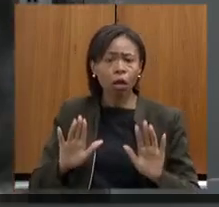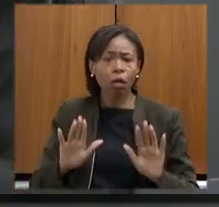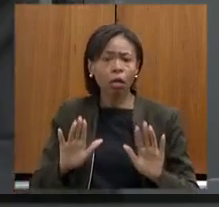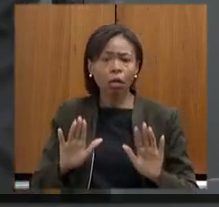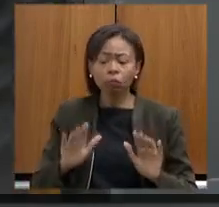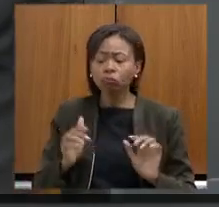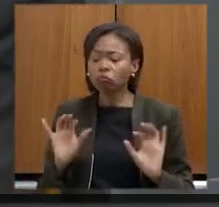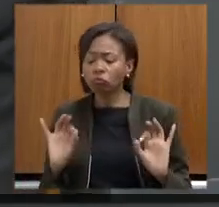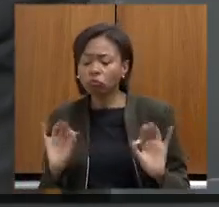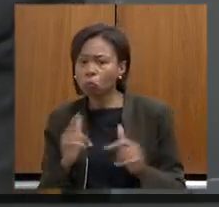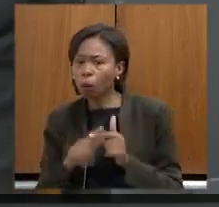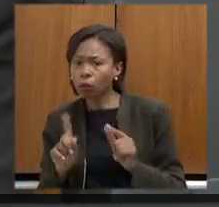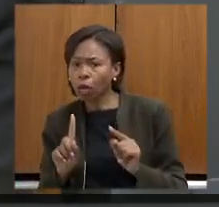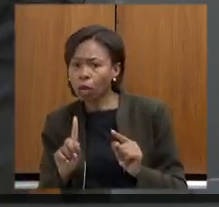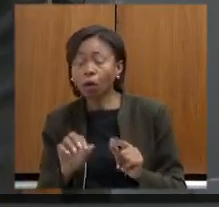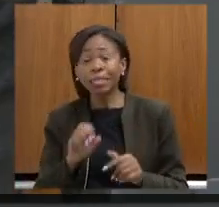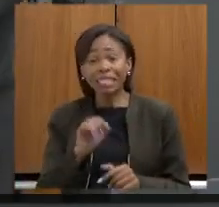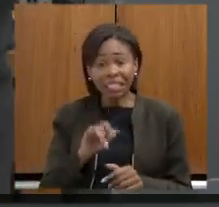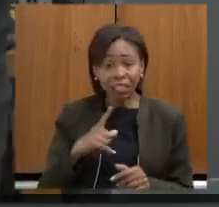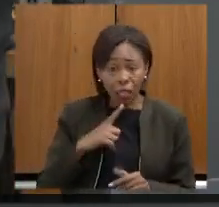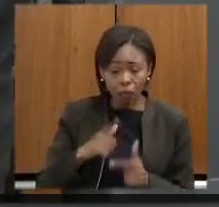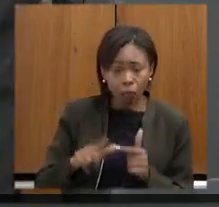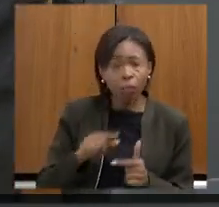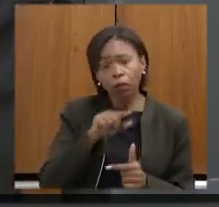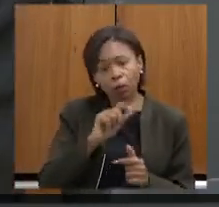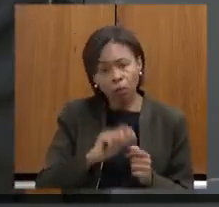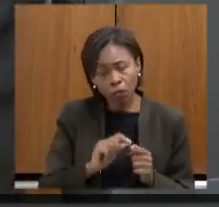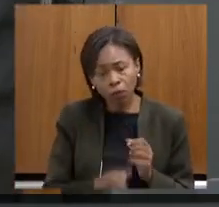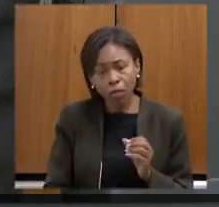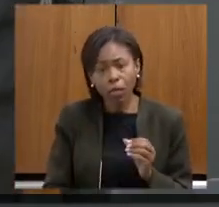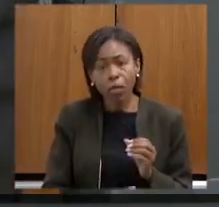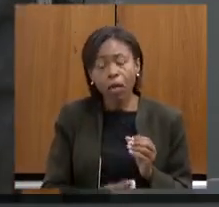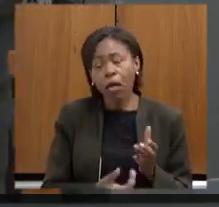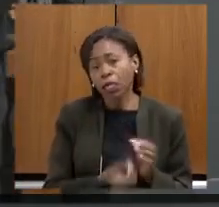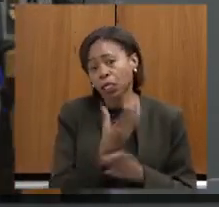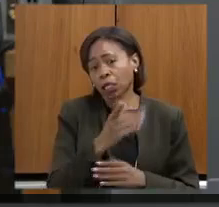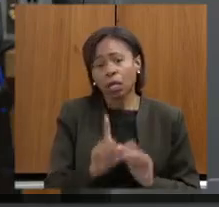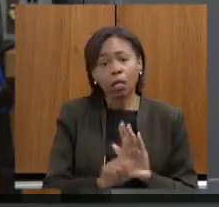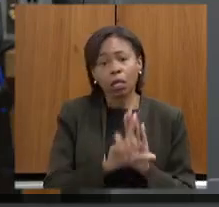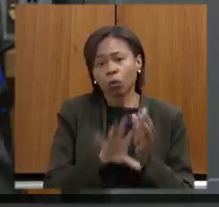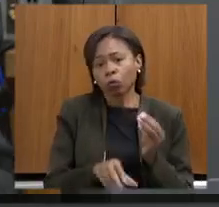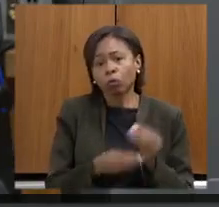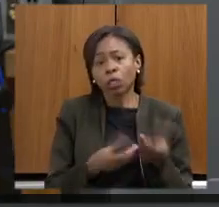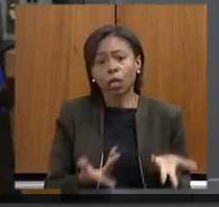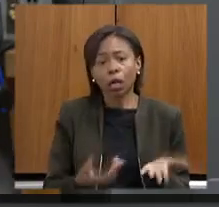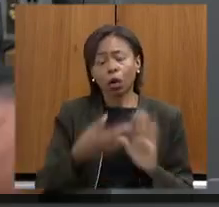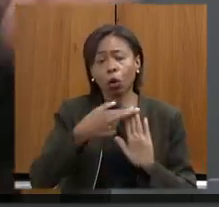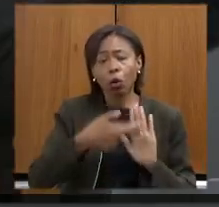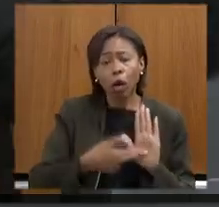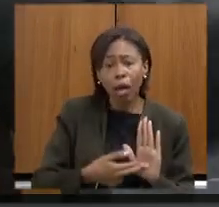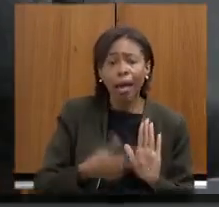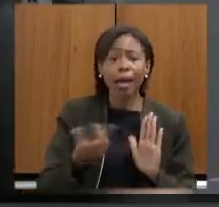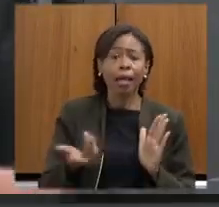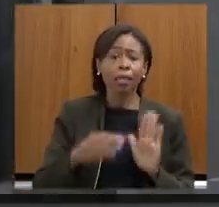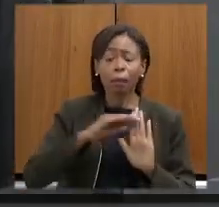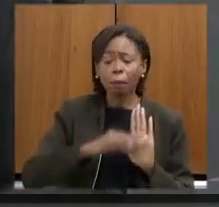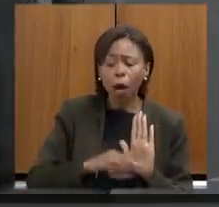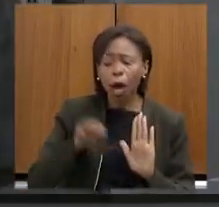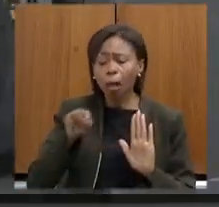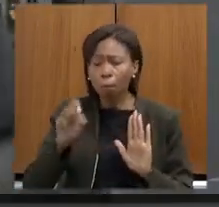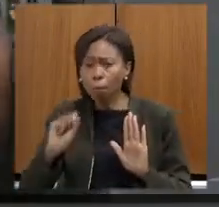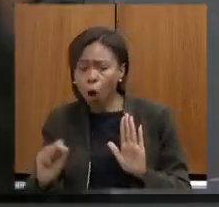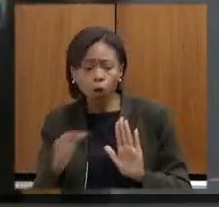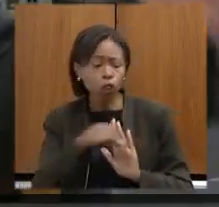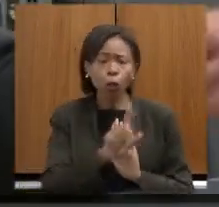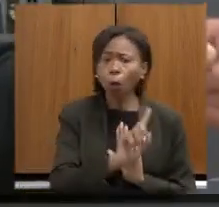coisa que faça uma lei complementar com as diretrizes do que pode aonde pode até que ponto que pode